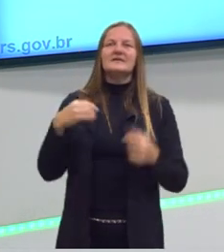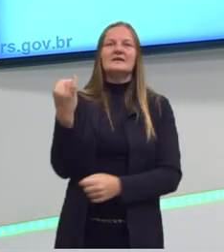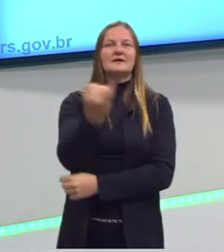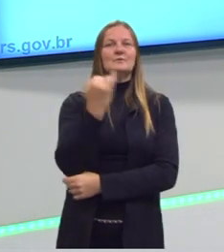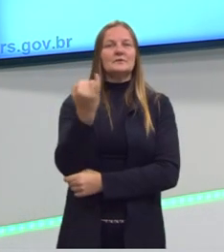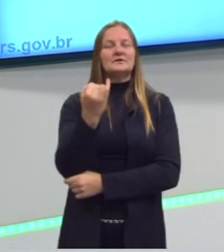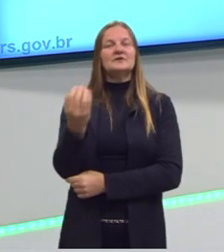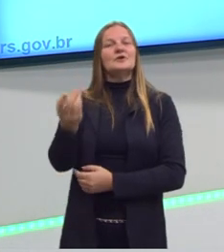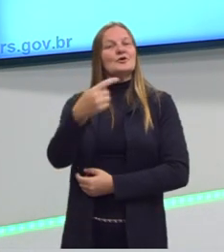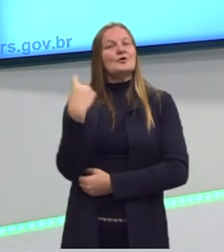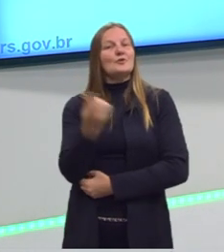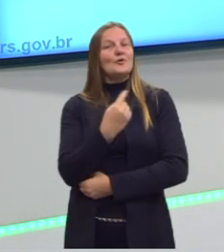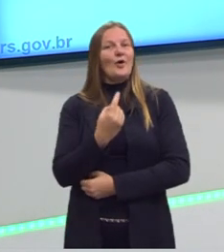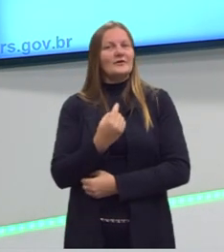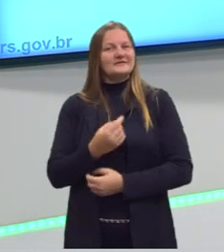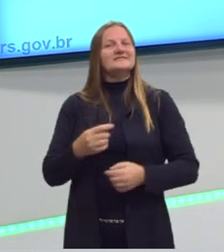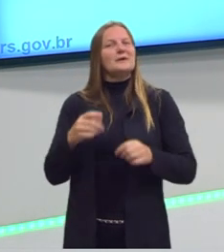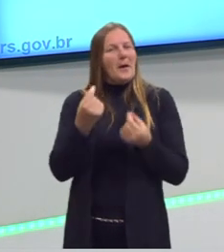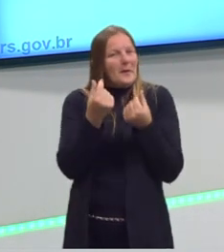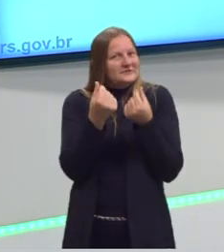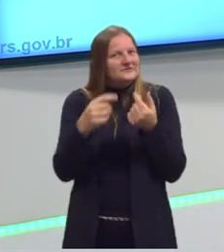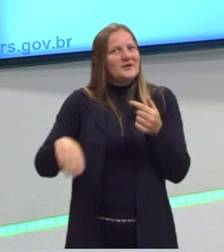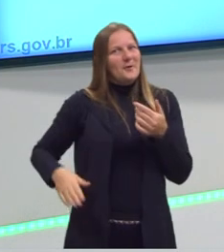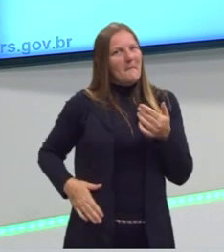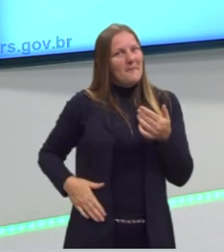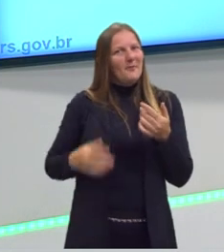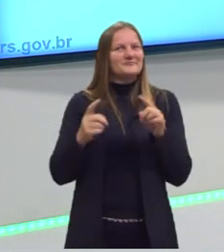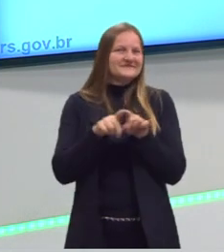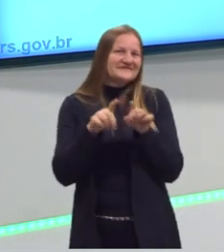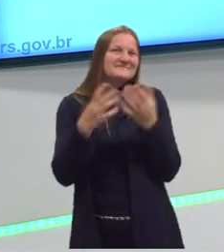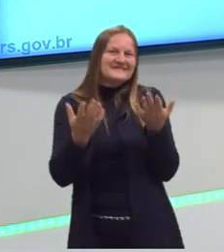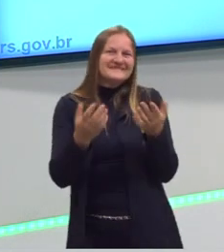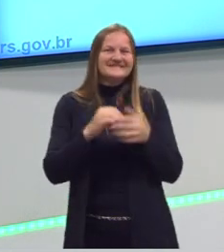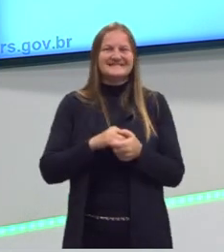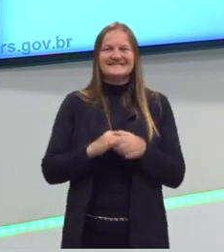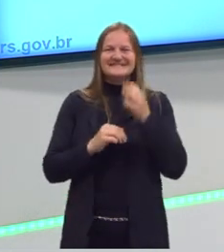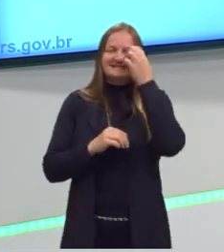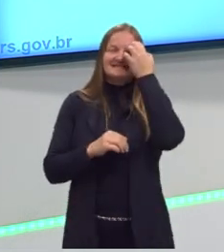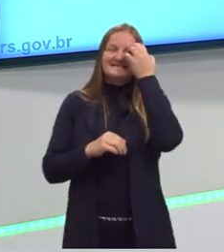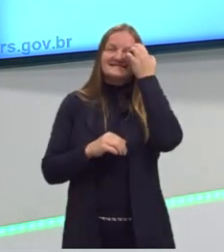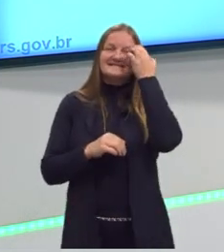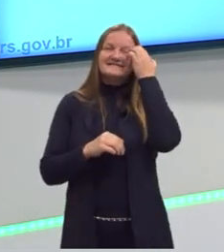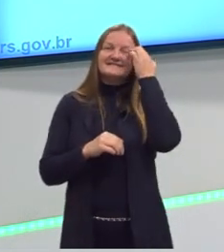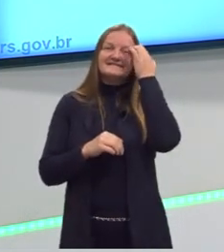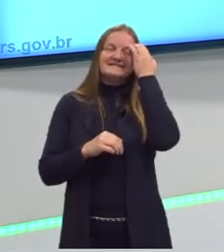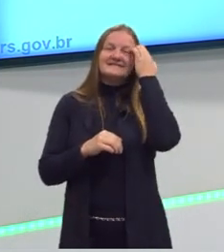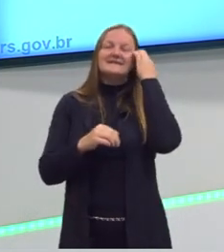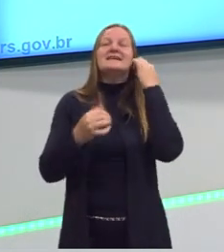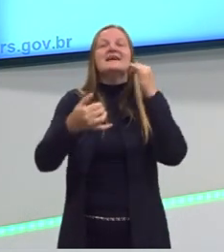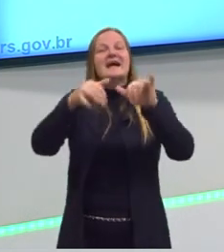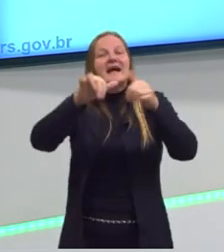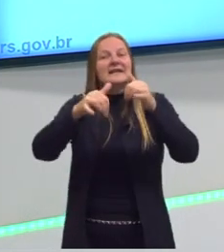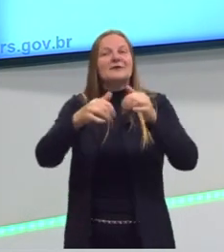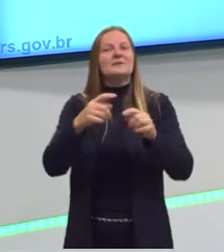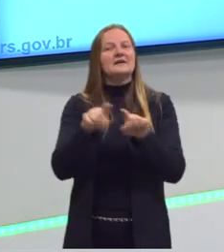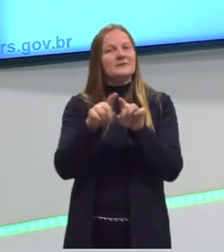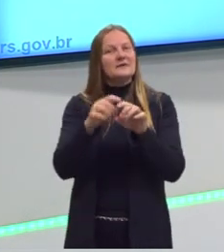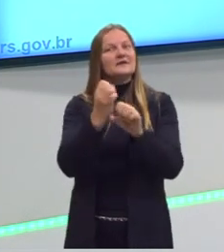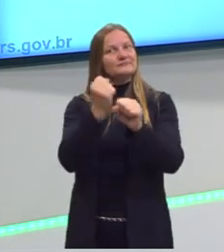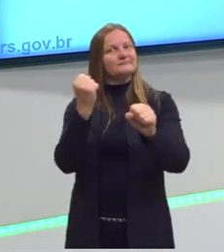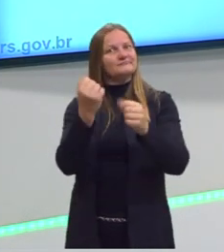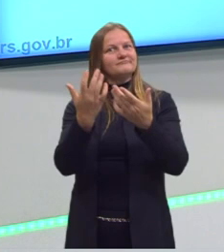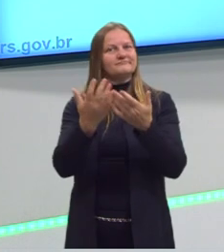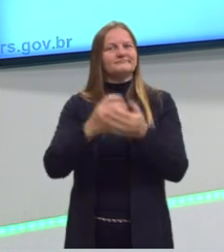importante para o nosso bolso também, então a química tem tudo a ver para a gente ganhar dinheiro também,